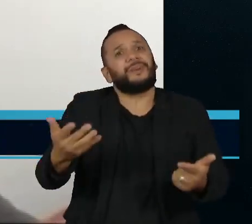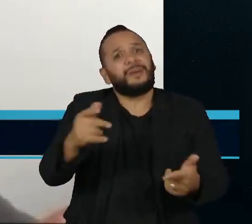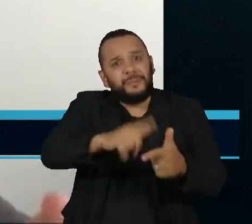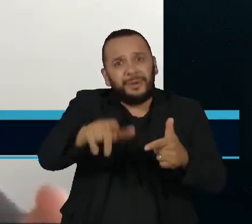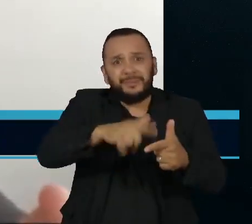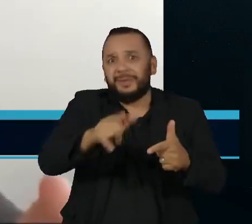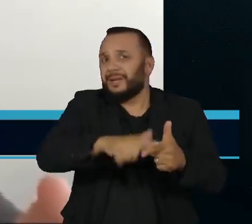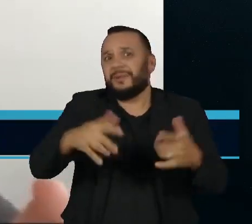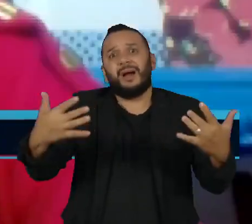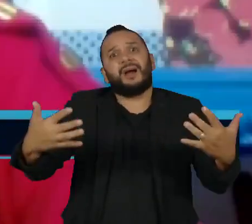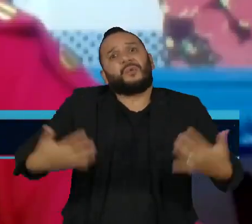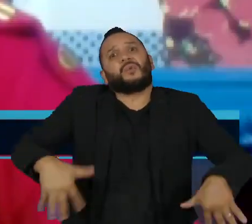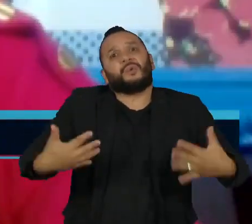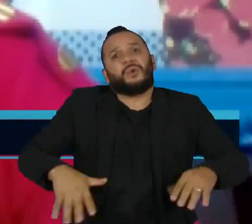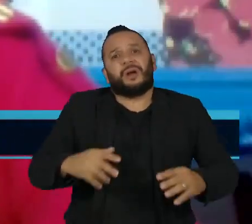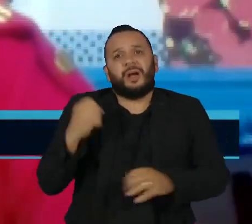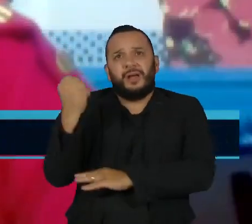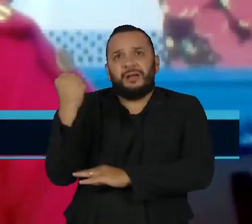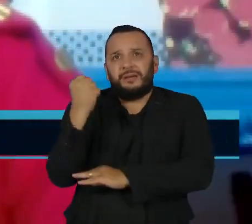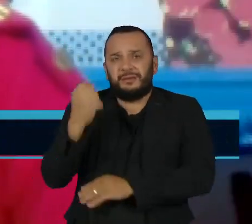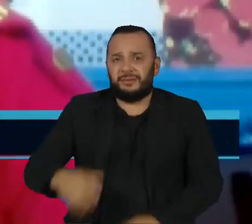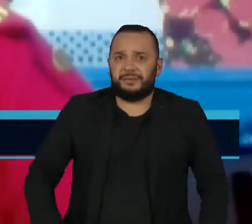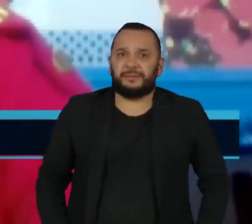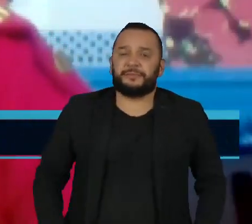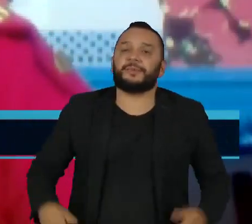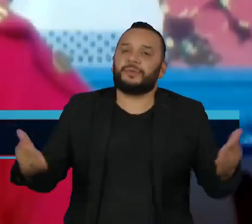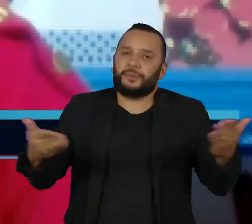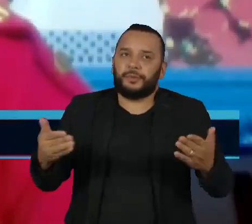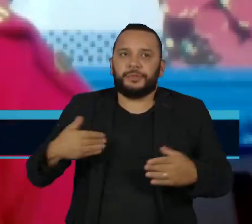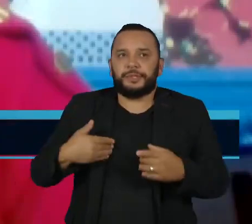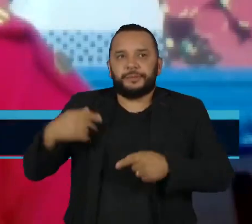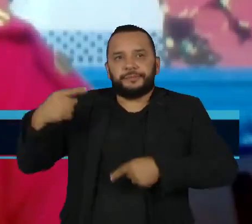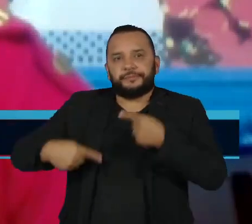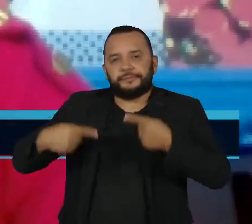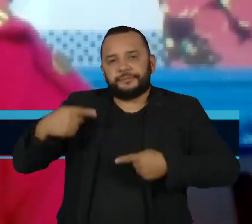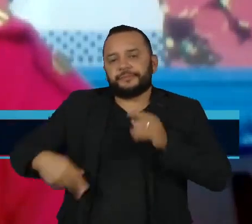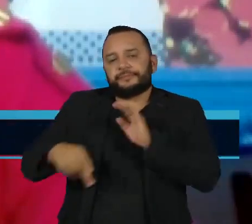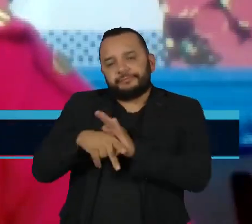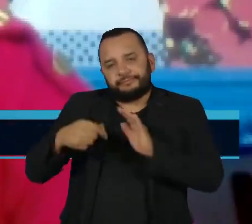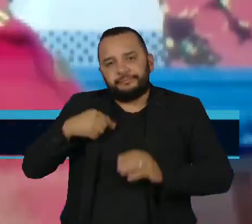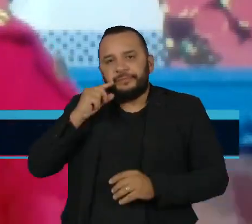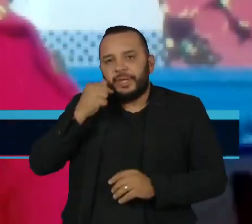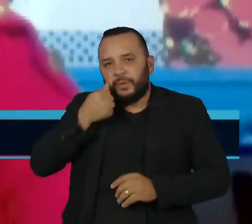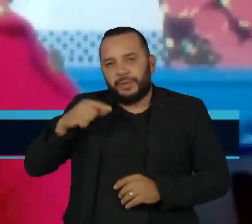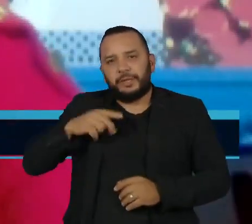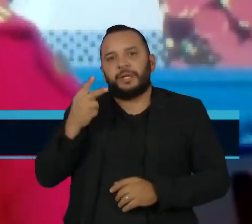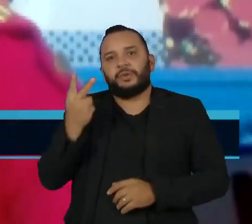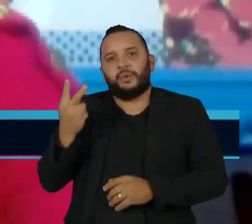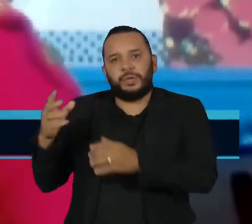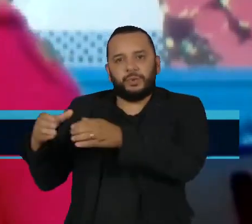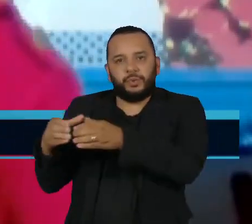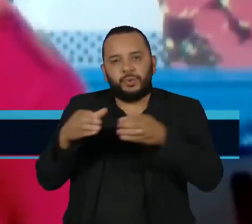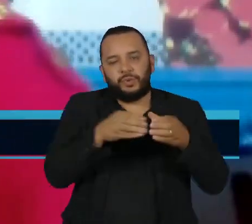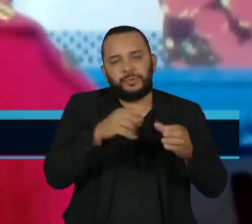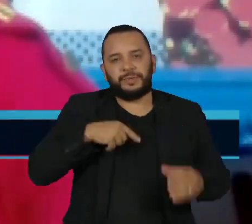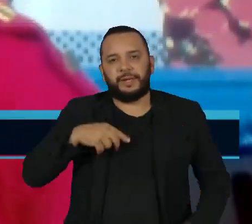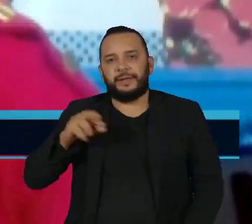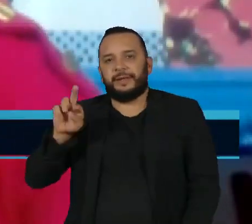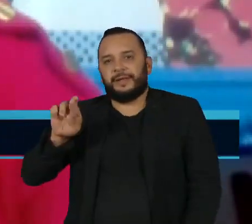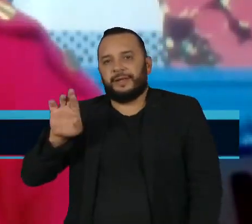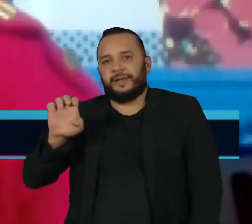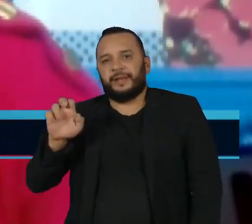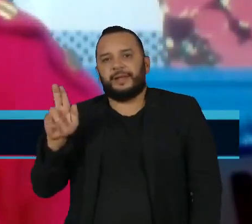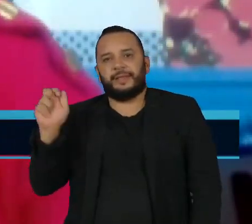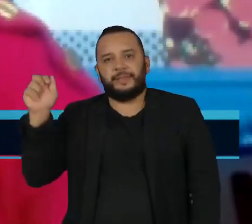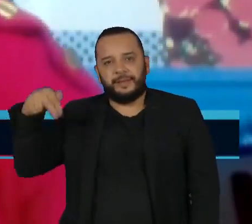problema gigantesco. Hoje, a política alagoana se divide em dois grandes grupos. Então, de um lado é o Renan Calheiros e,